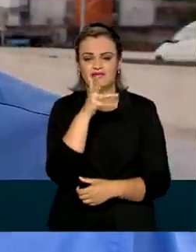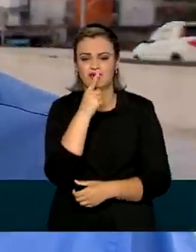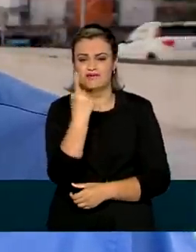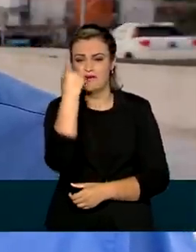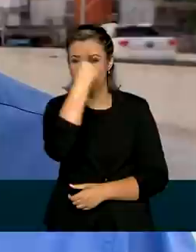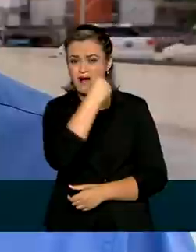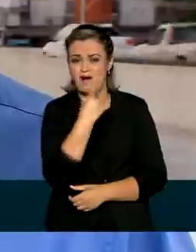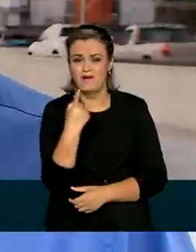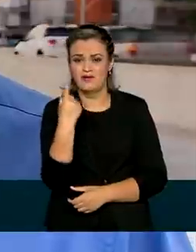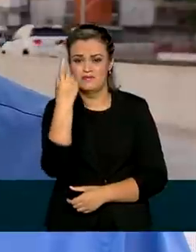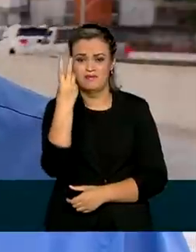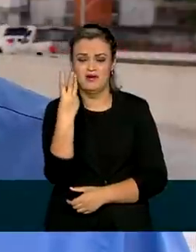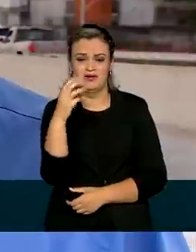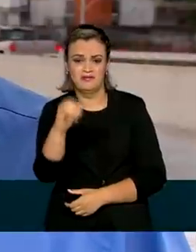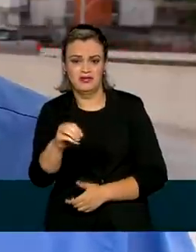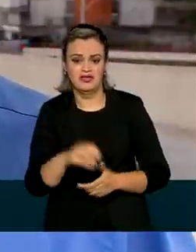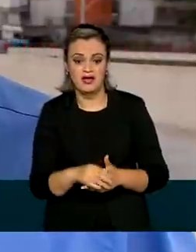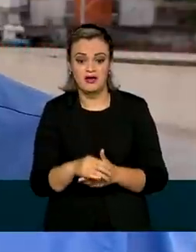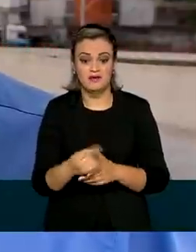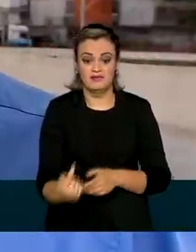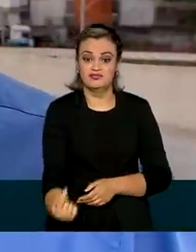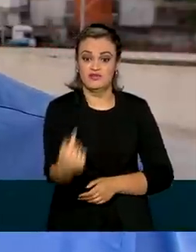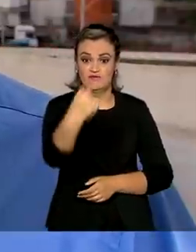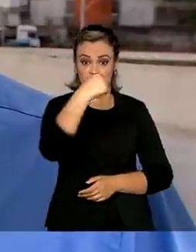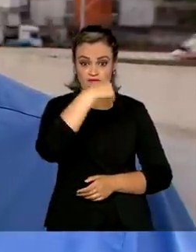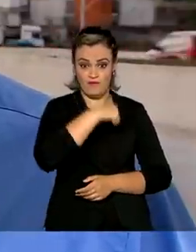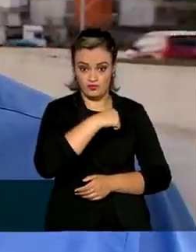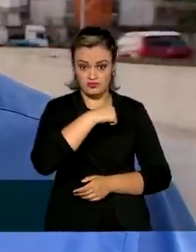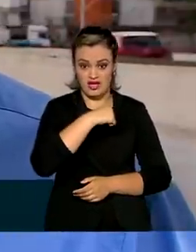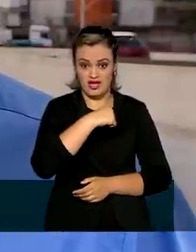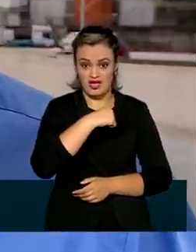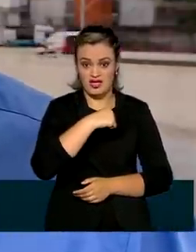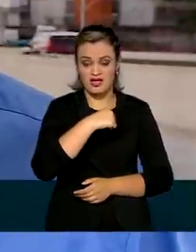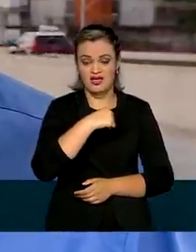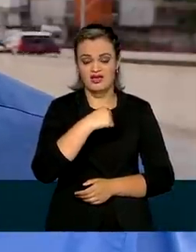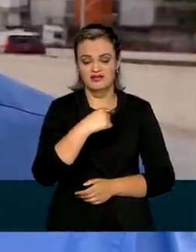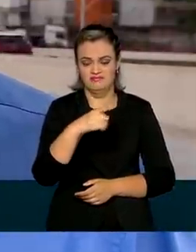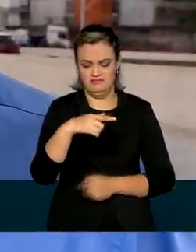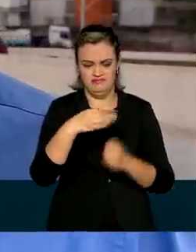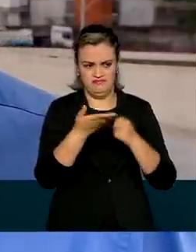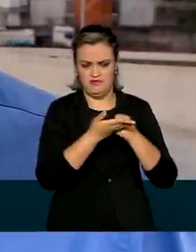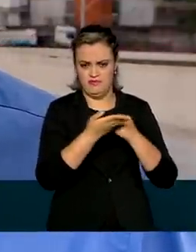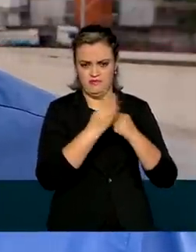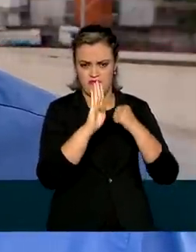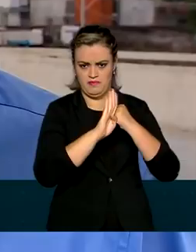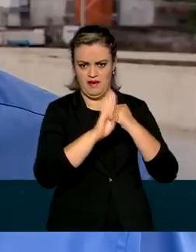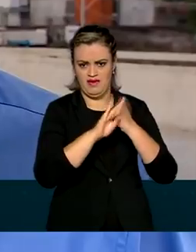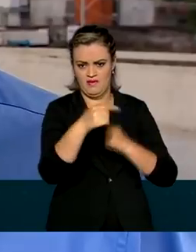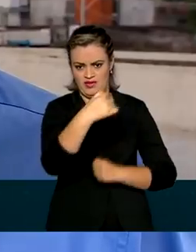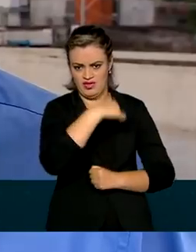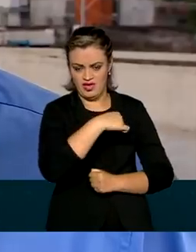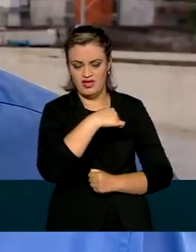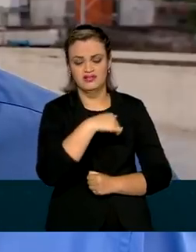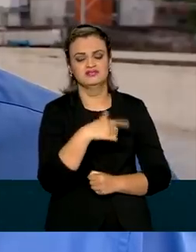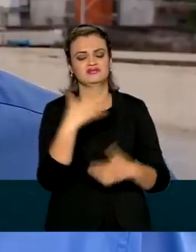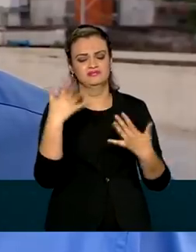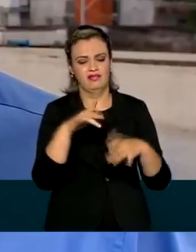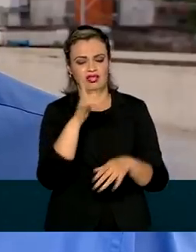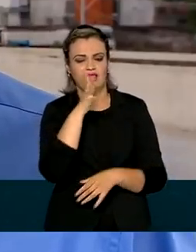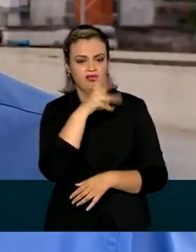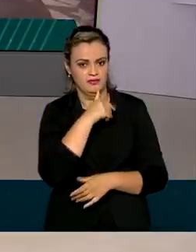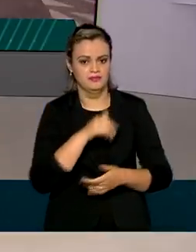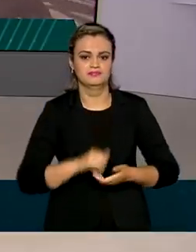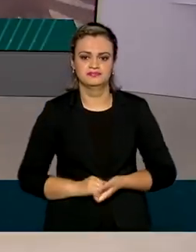hora e meia, e para você vir do centro, para subir aqui para o bairro aqui de cima, que é a parte alta de Maceió, também era muito